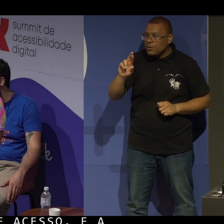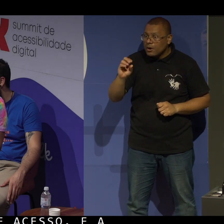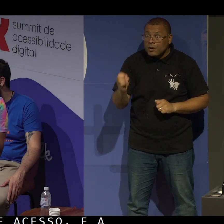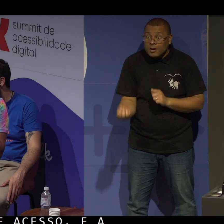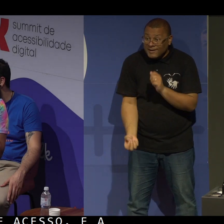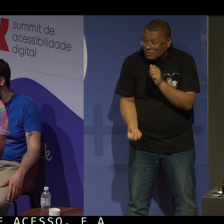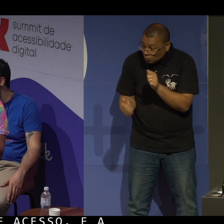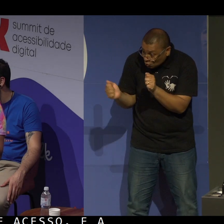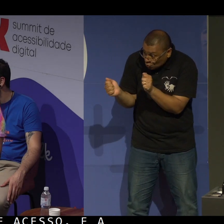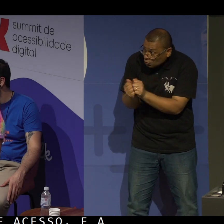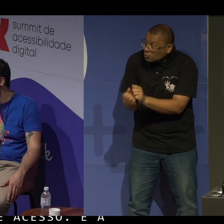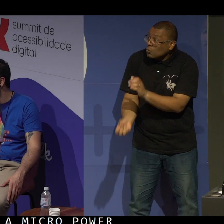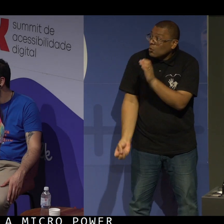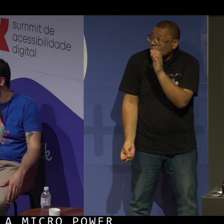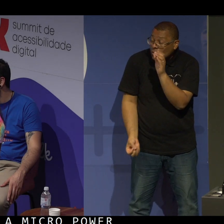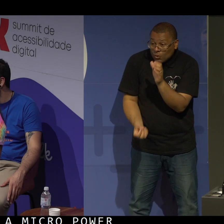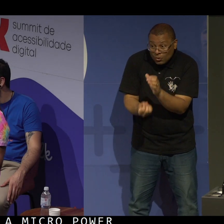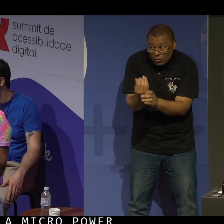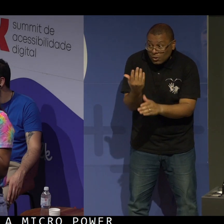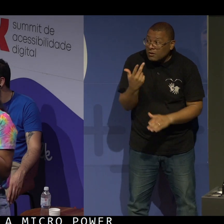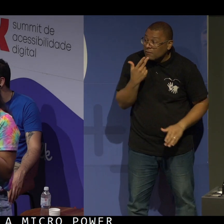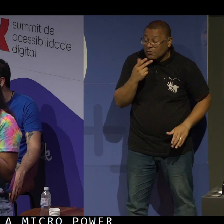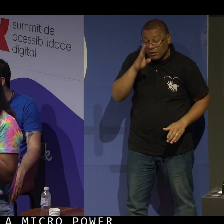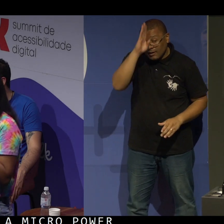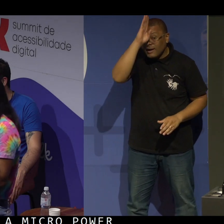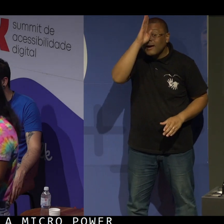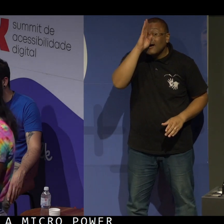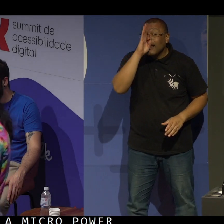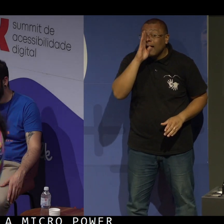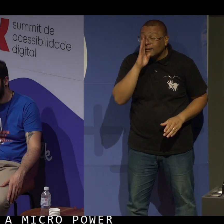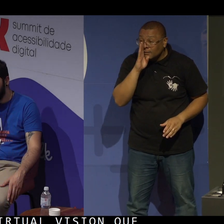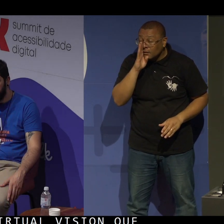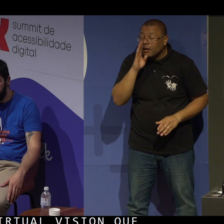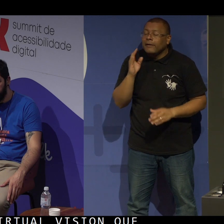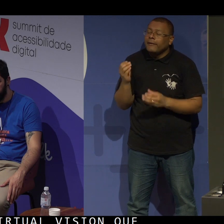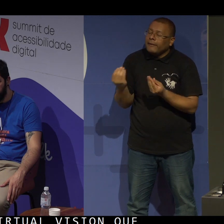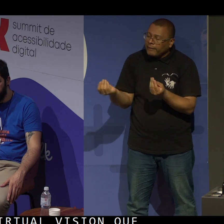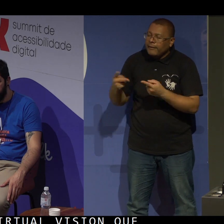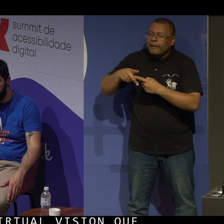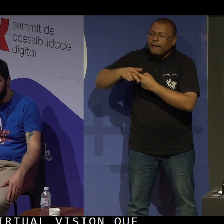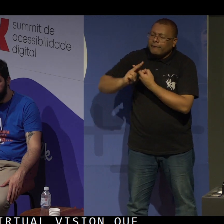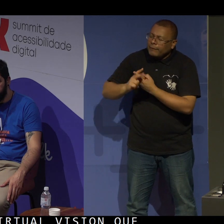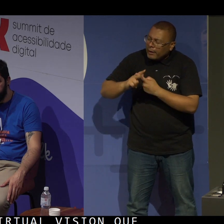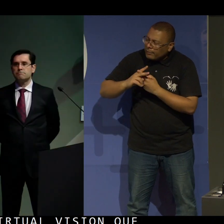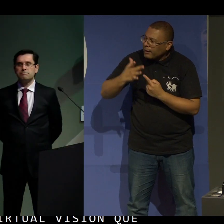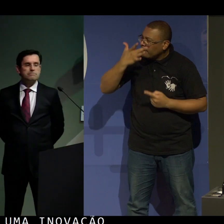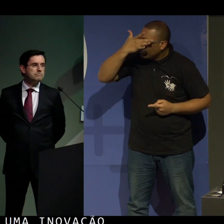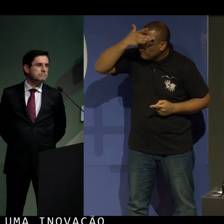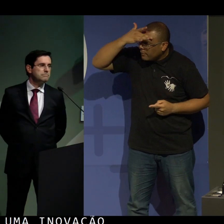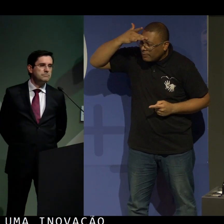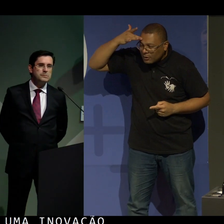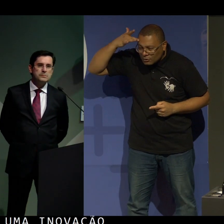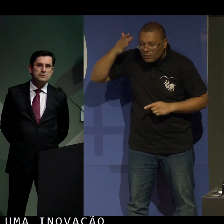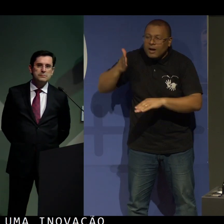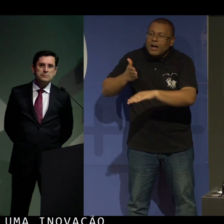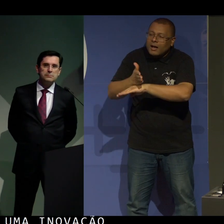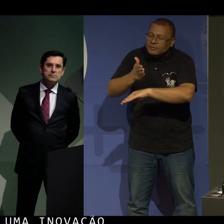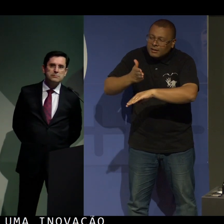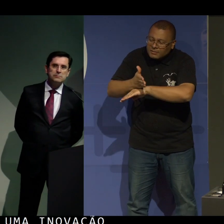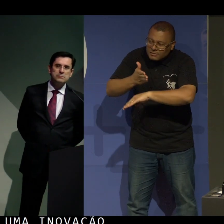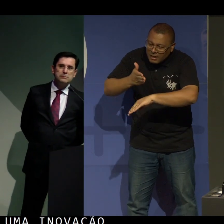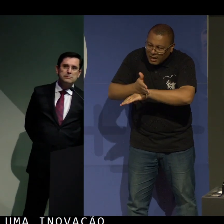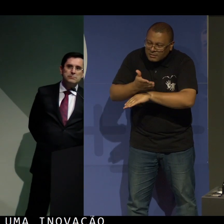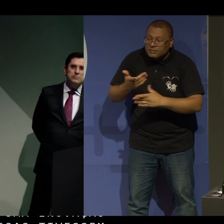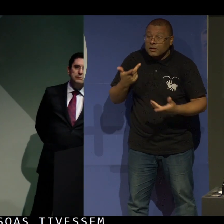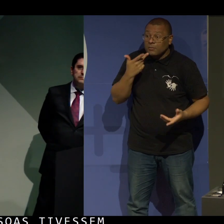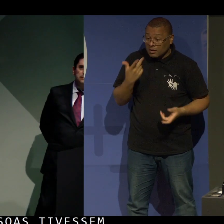inovação para que as pessoas tivessem isso gratuitamente. A gente disponibilizou ferramentas para que essa pessoa não somente acessasse a conta, para